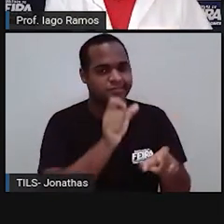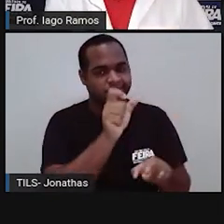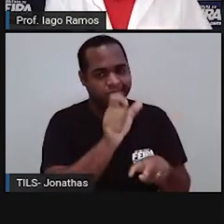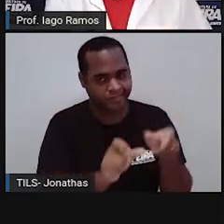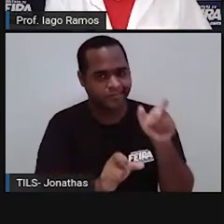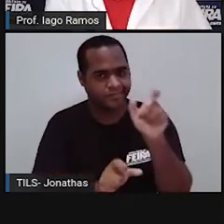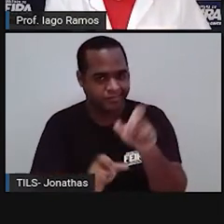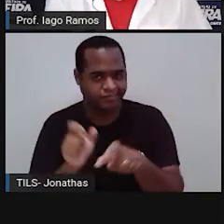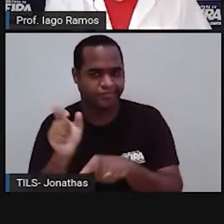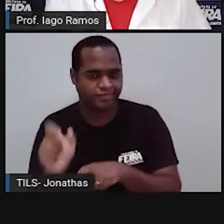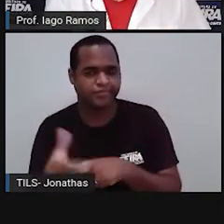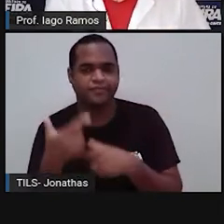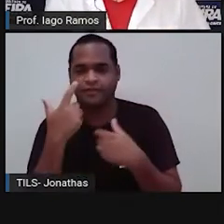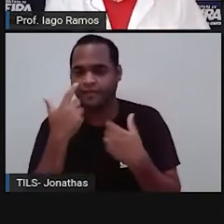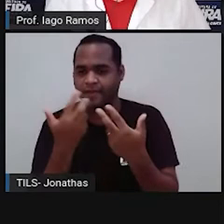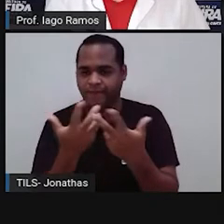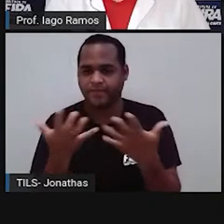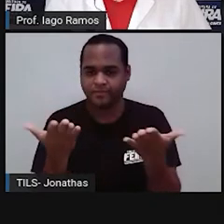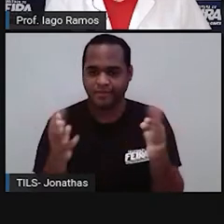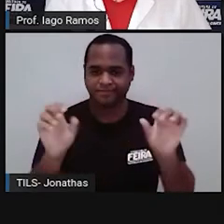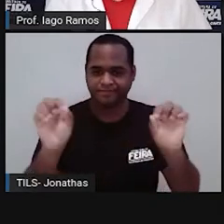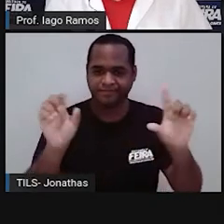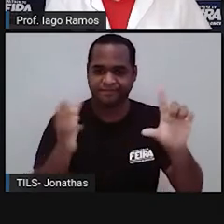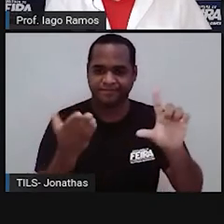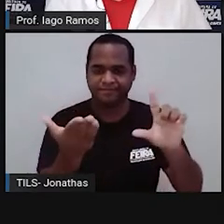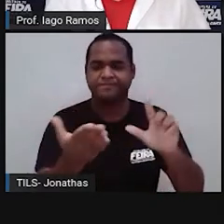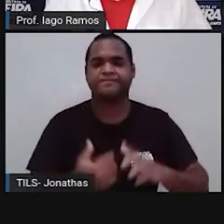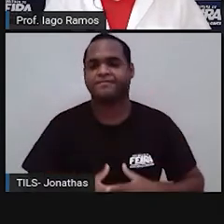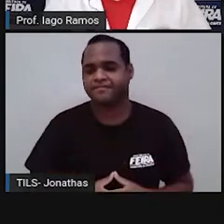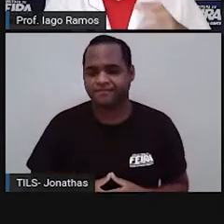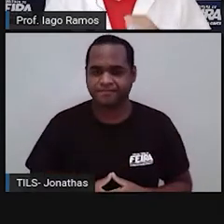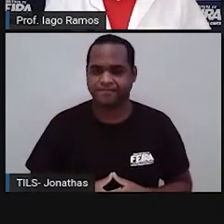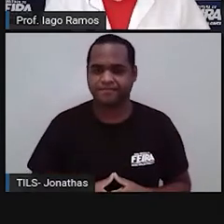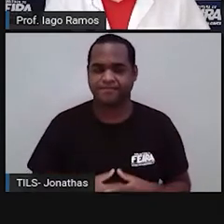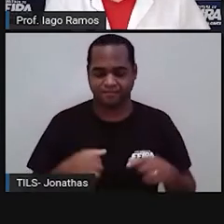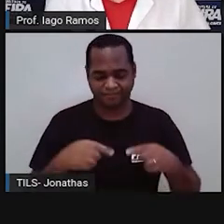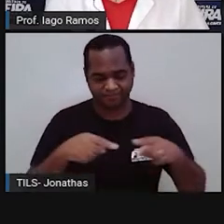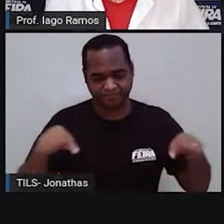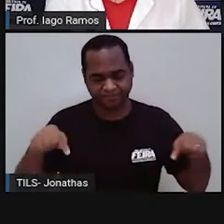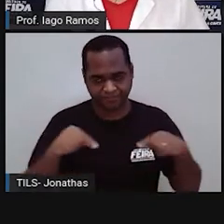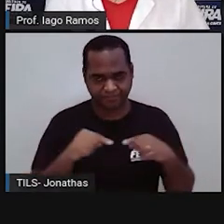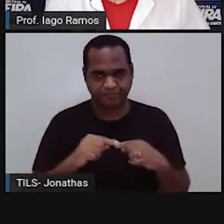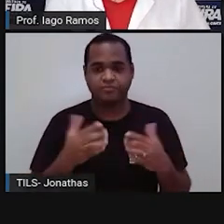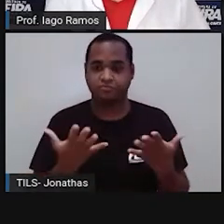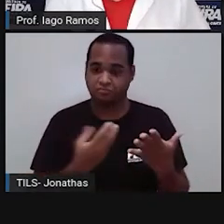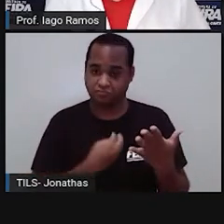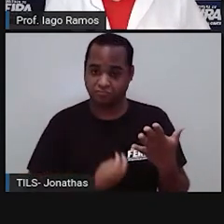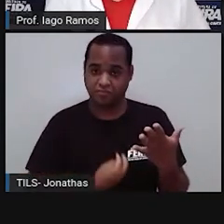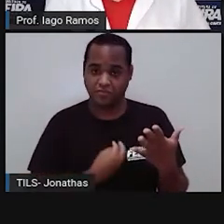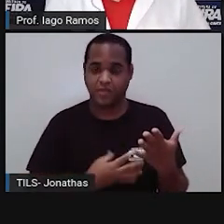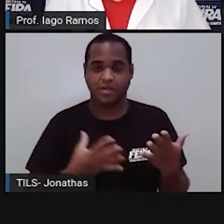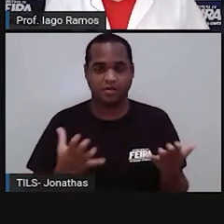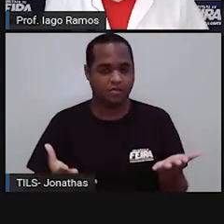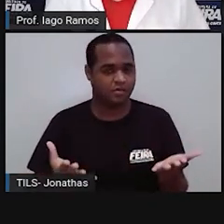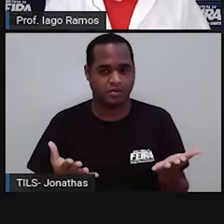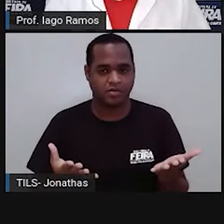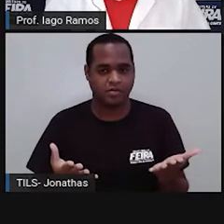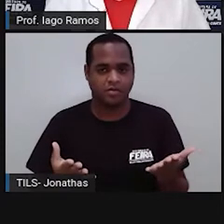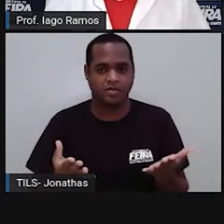Como esses elementos que devem aparecer aí na tela para você. Uma caixa tem uma forma, né? Ali um